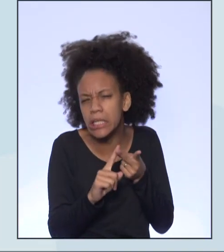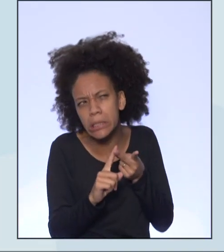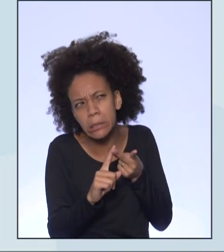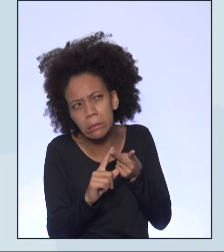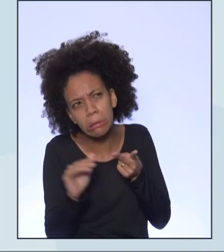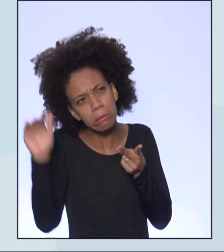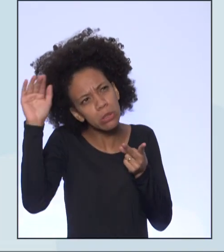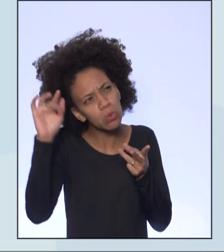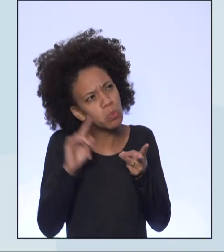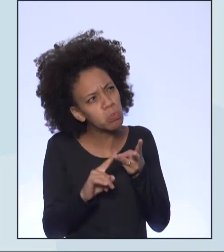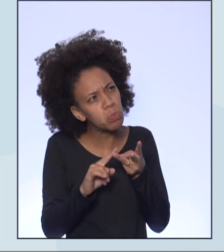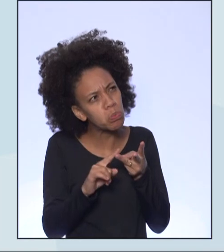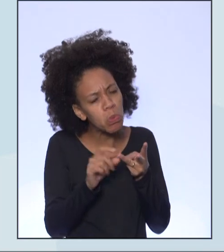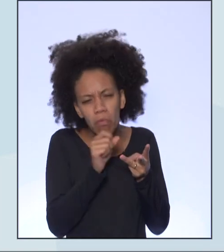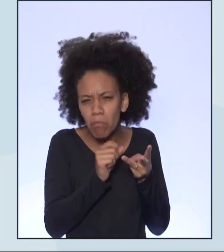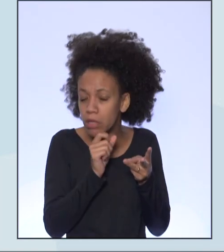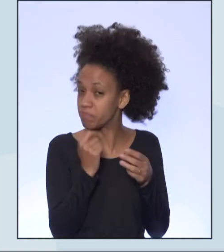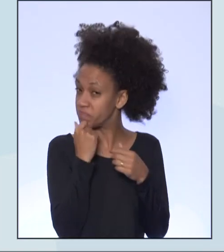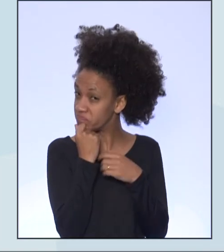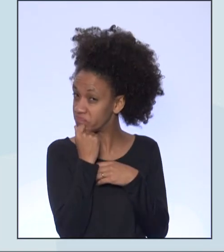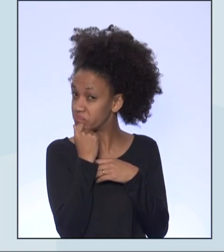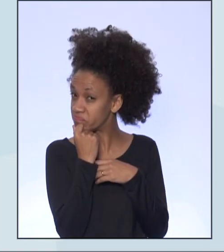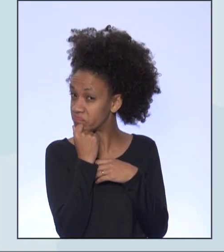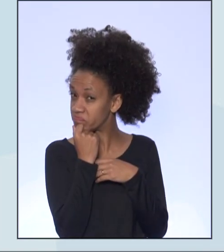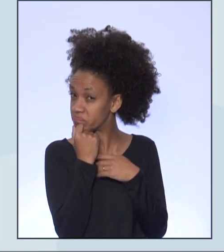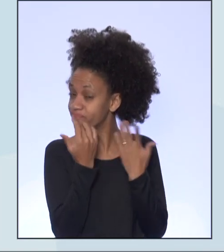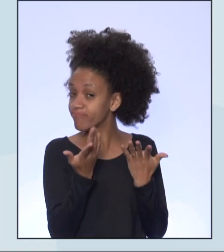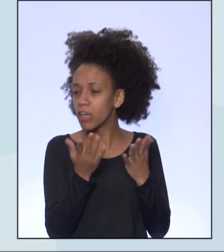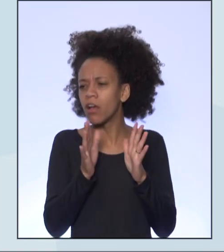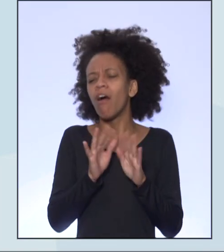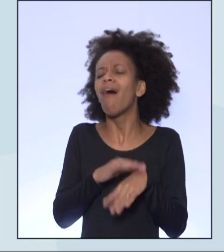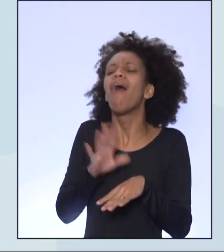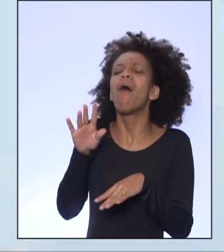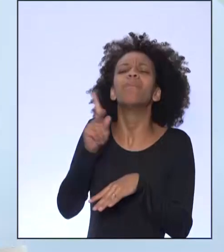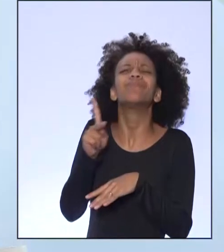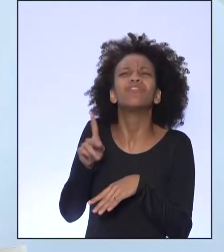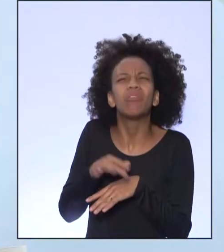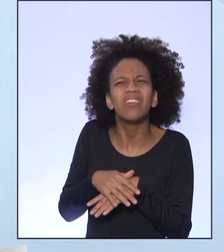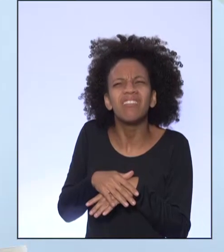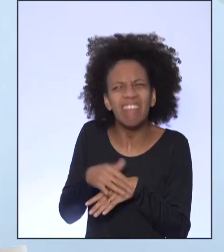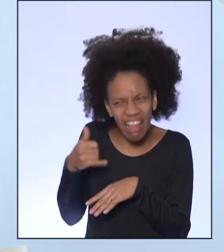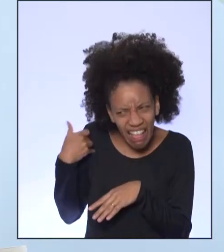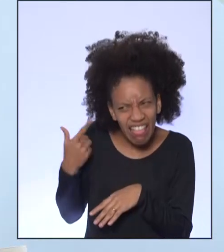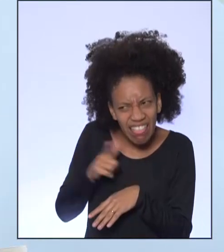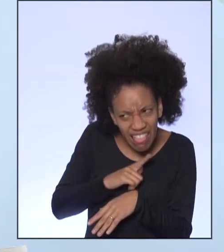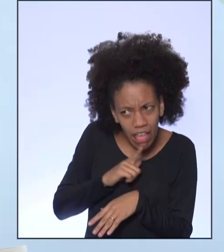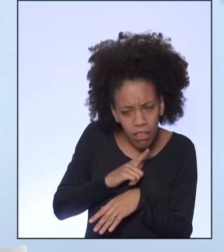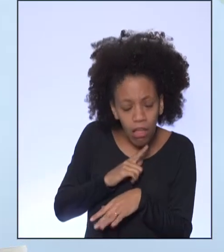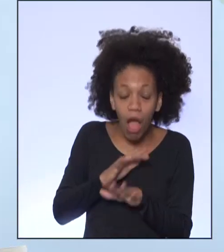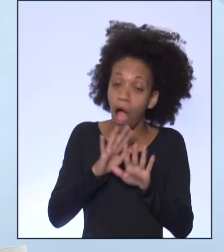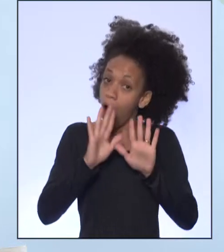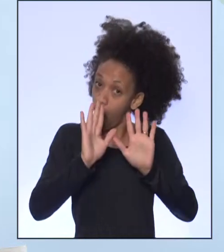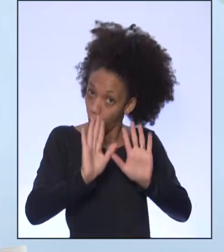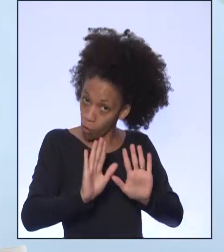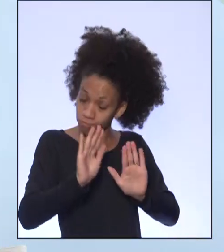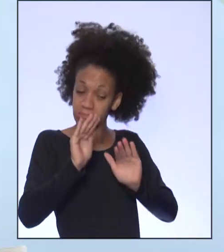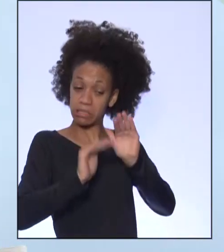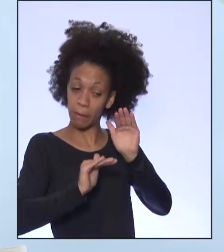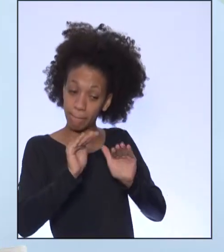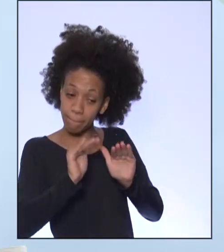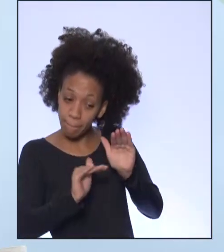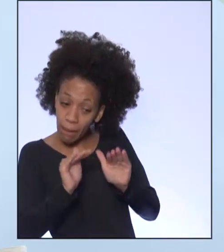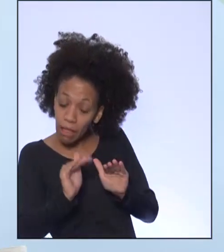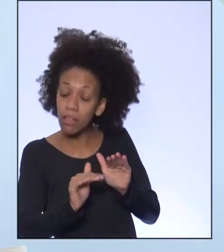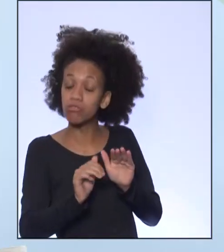idade para fazer essa mudança, professora? Depende muito da região, do grupo social que a gente está tratando.